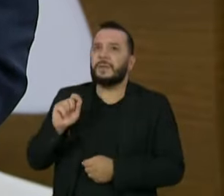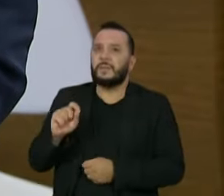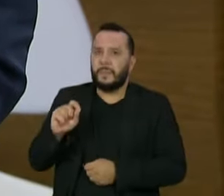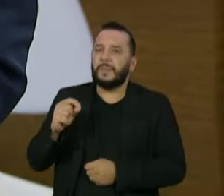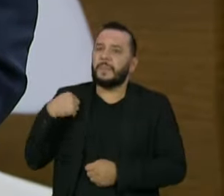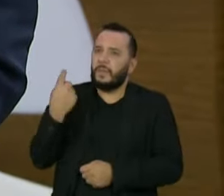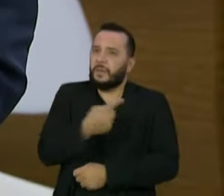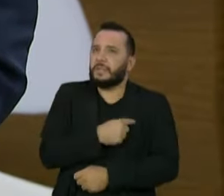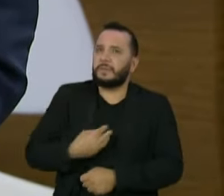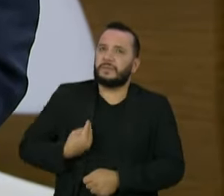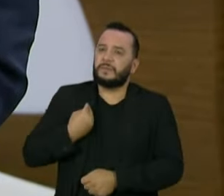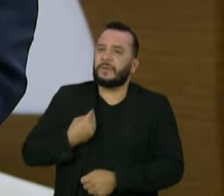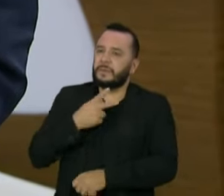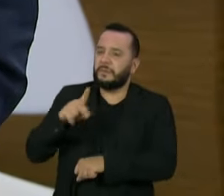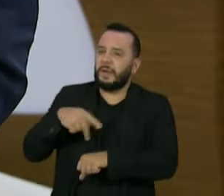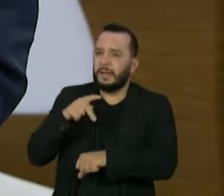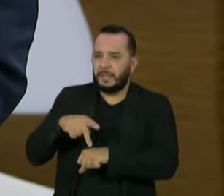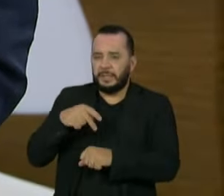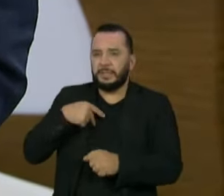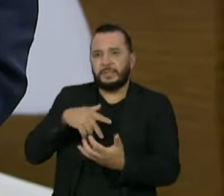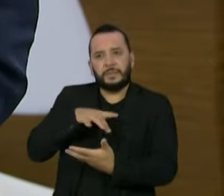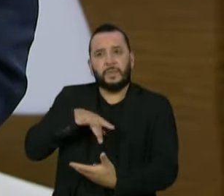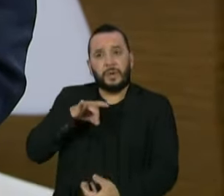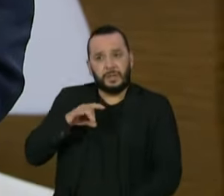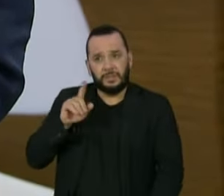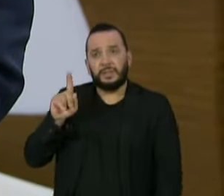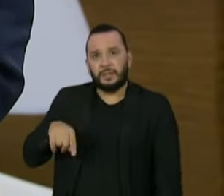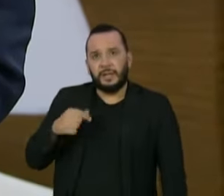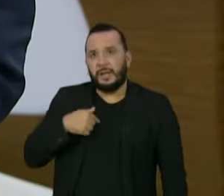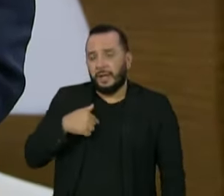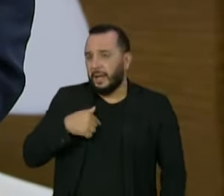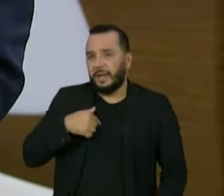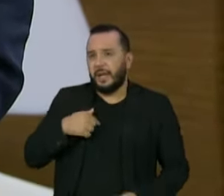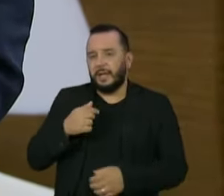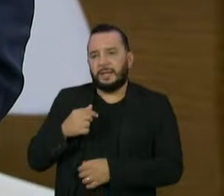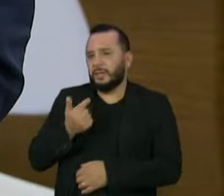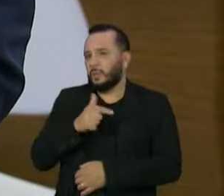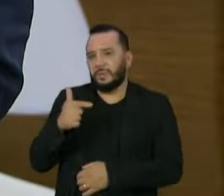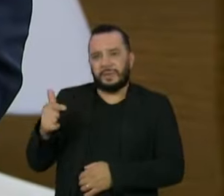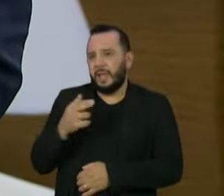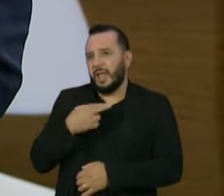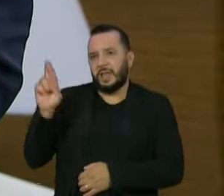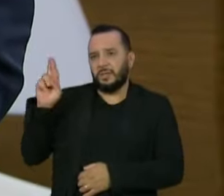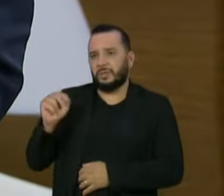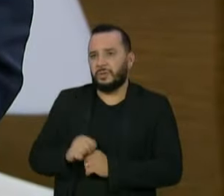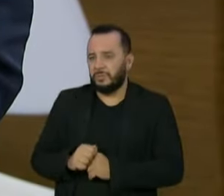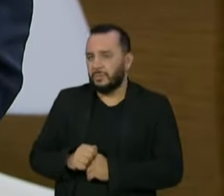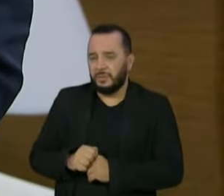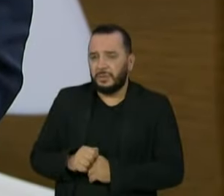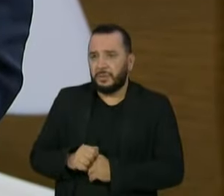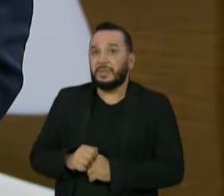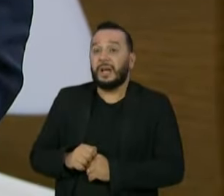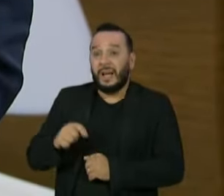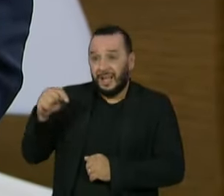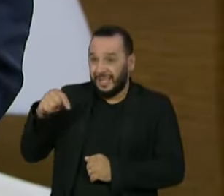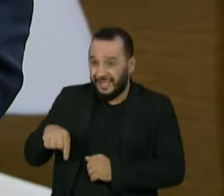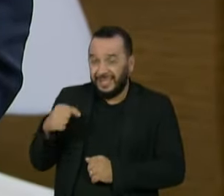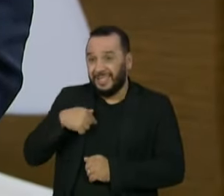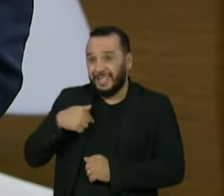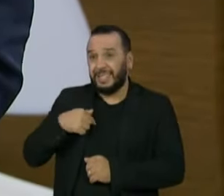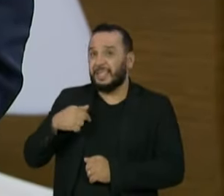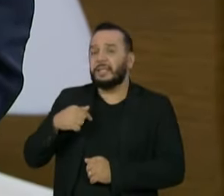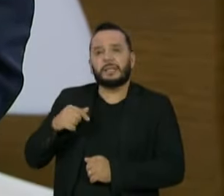nós vivemos num país, num Estado Democrático de Direito, que ele é laico. Então, a laicidade do Estado Democrático de Direito,